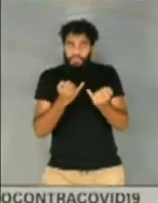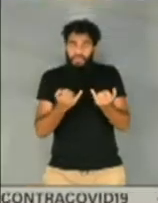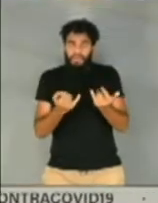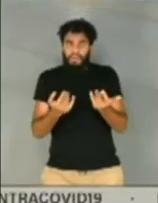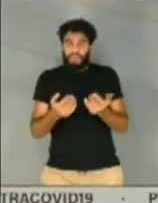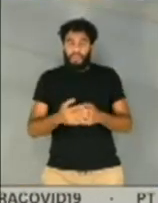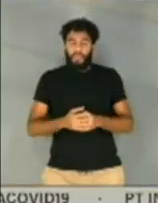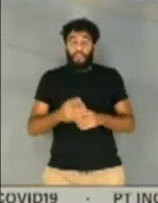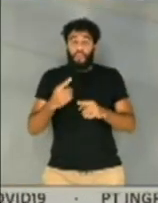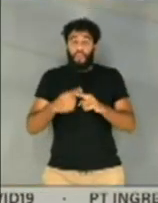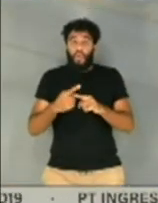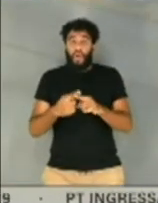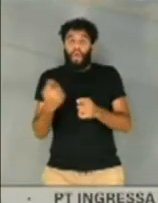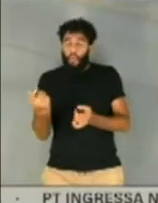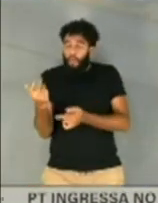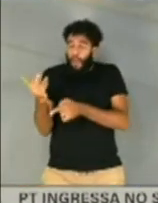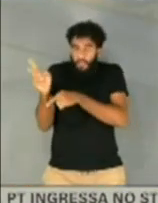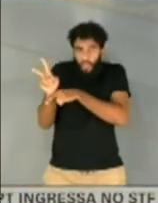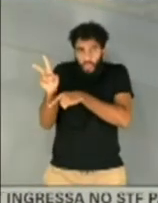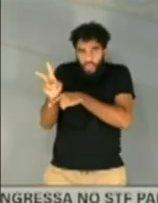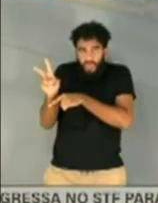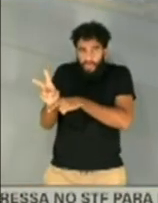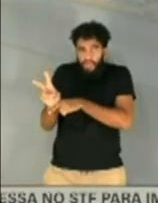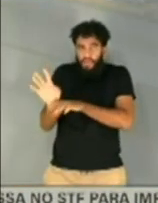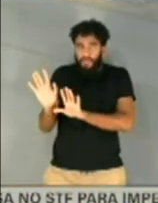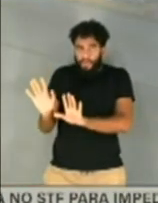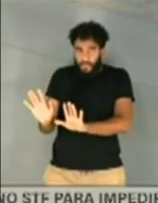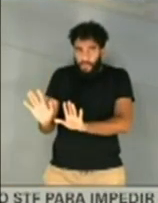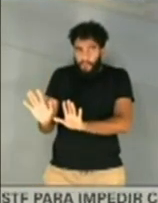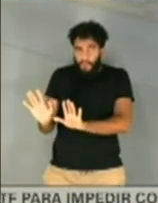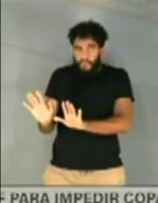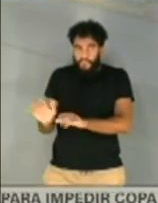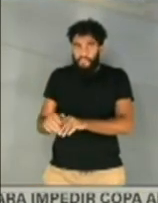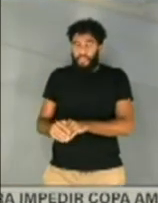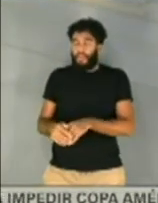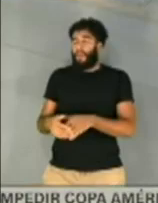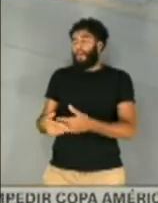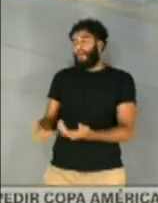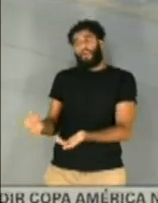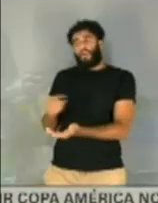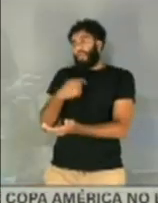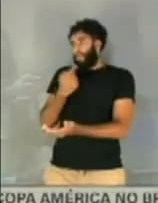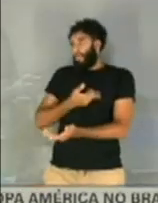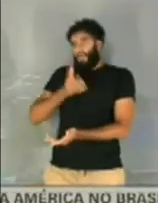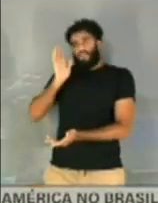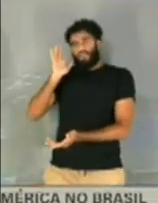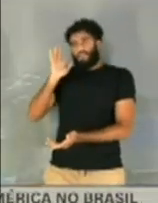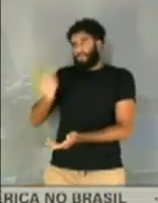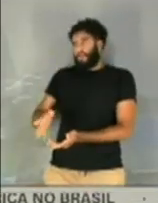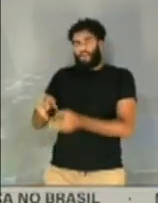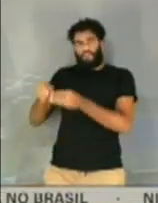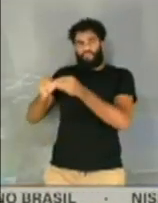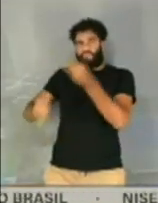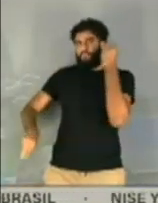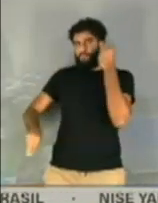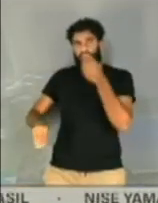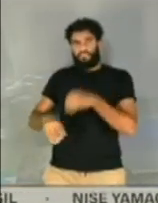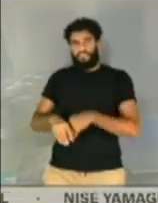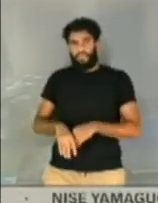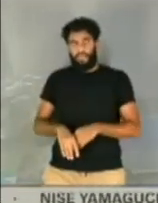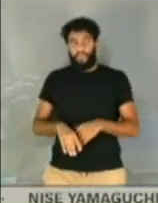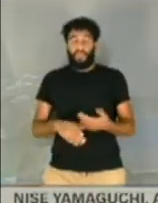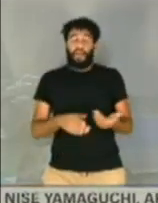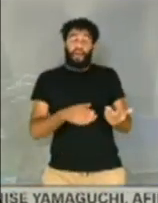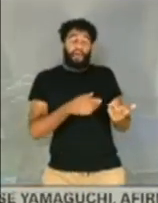é para a prevenção, que a vacina... Não, não. Nós já nos consideramos... Eu considero que a vacina é prevenção